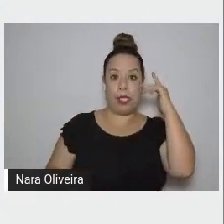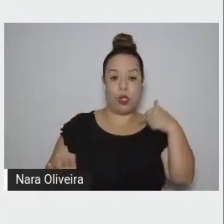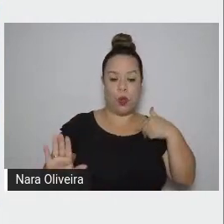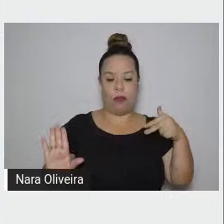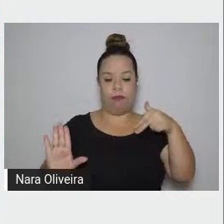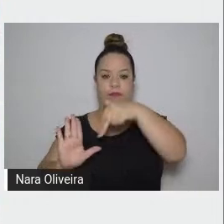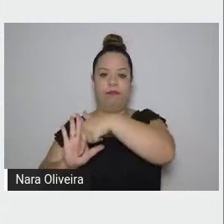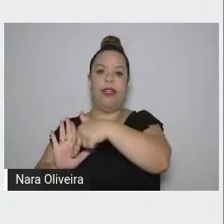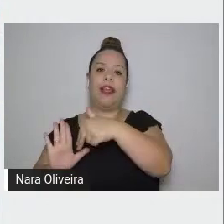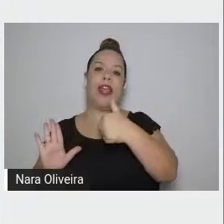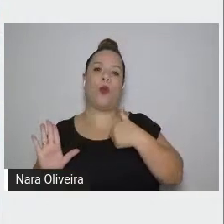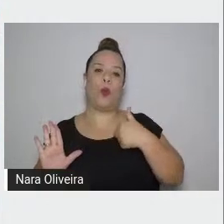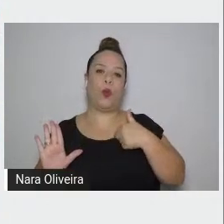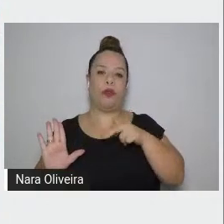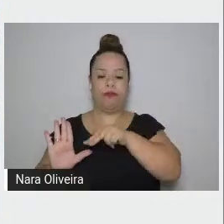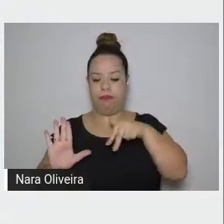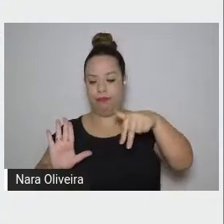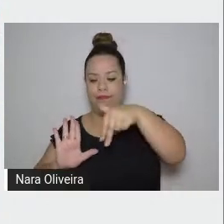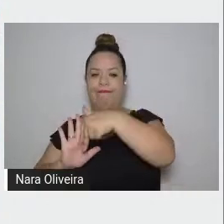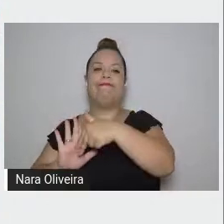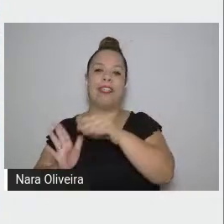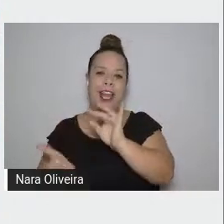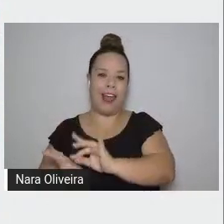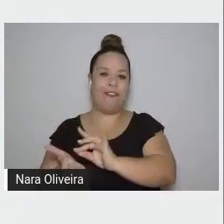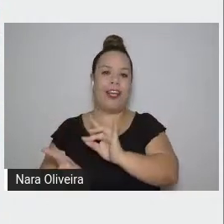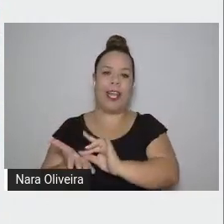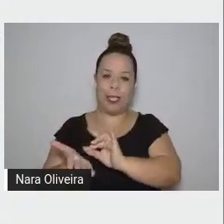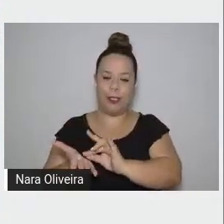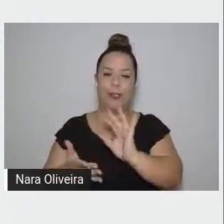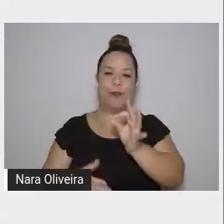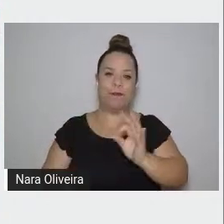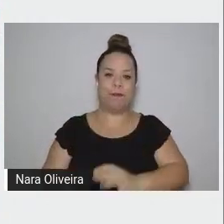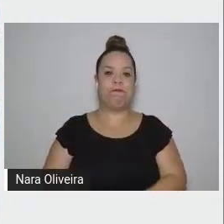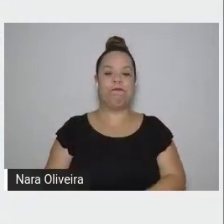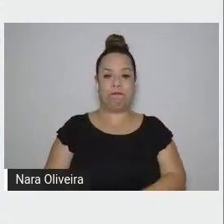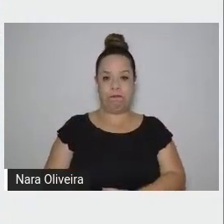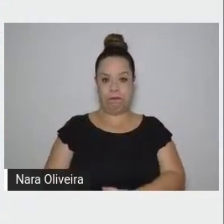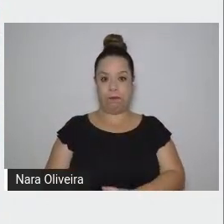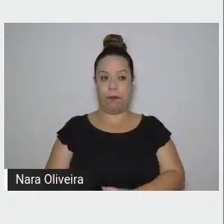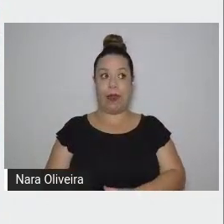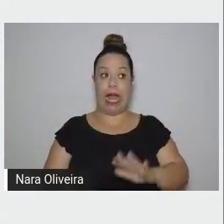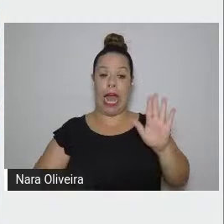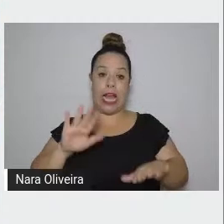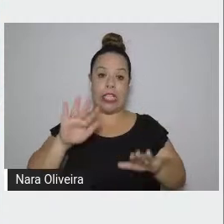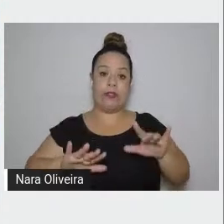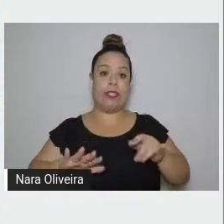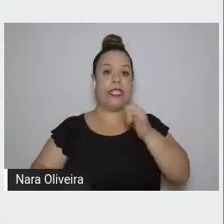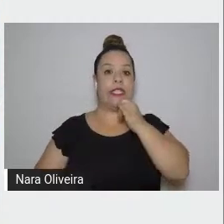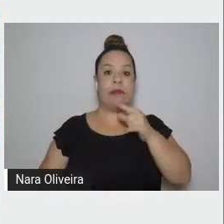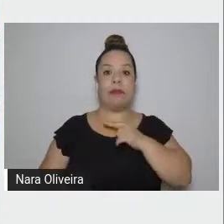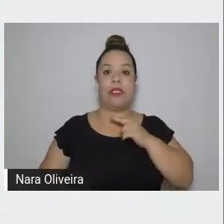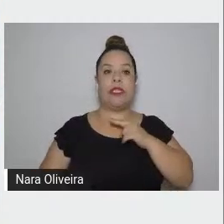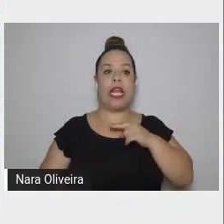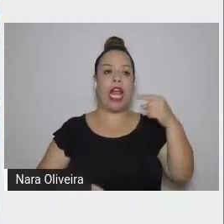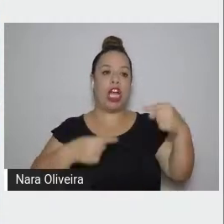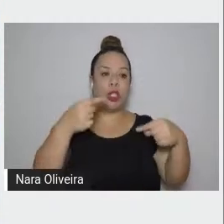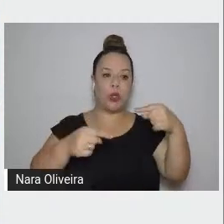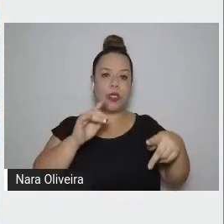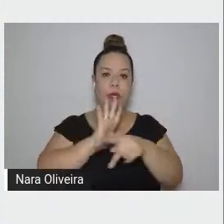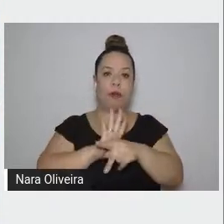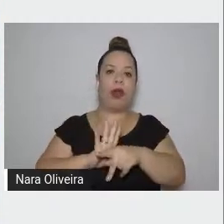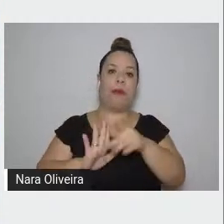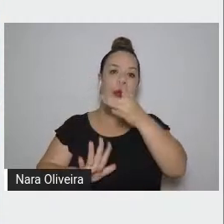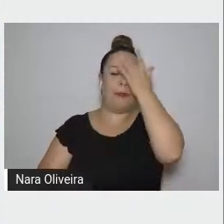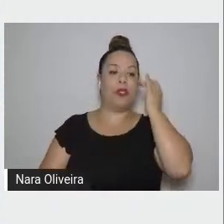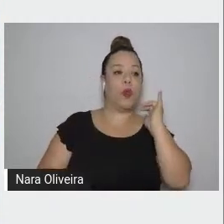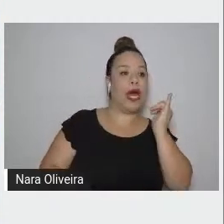o que é pura verdade. se em alguns casos a distinção narrador e autor, alguns